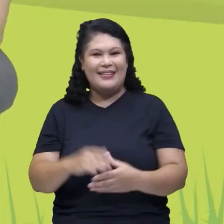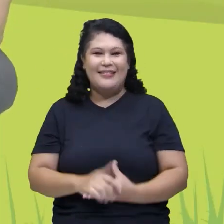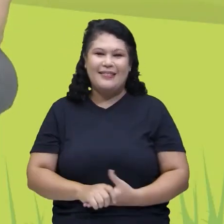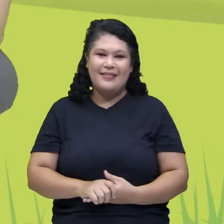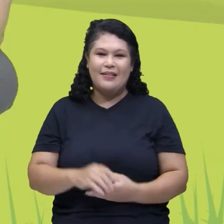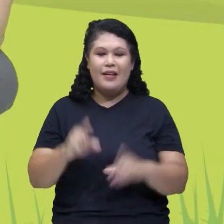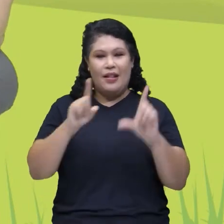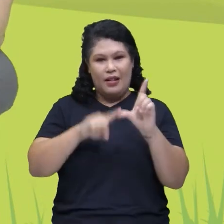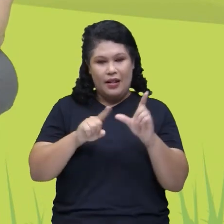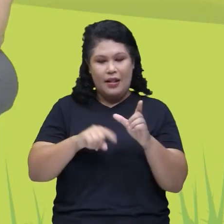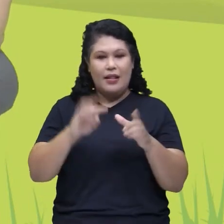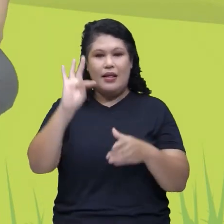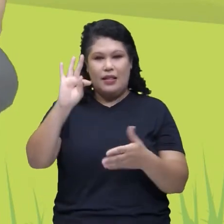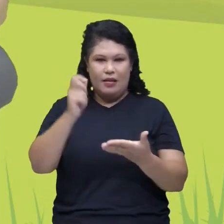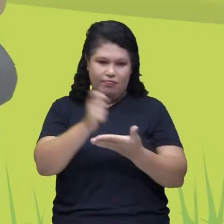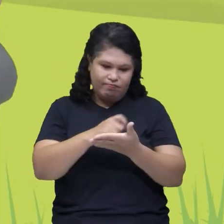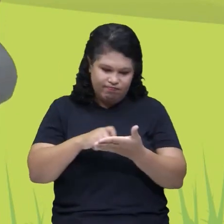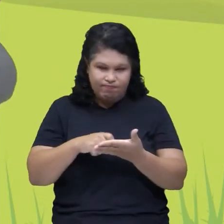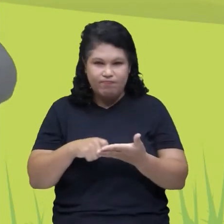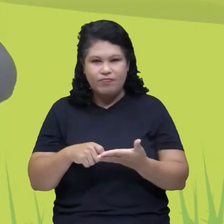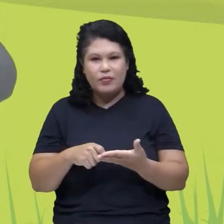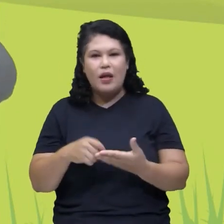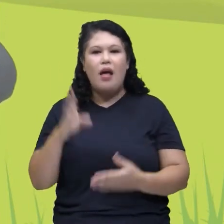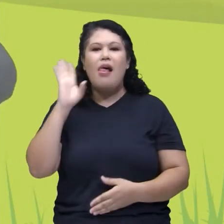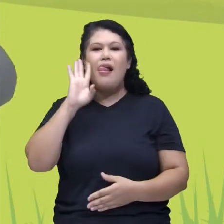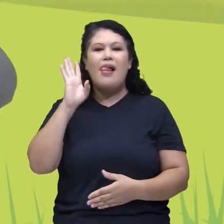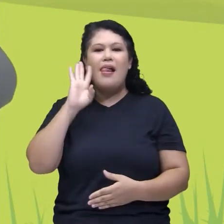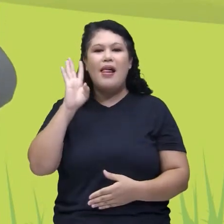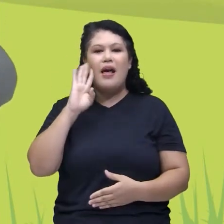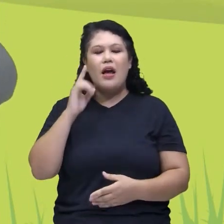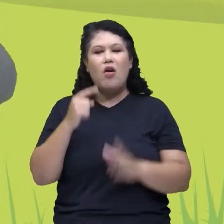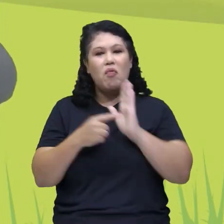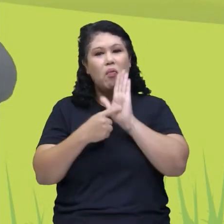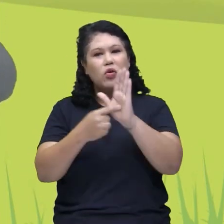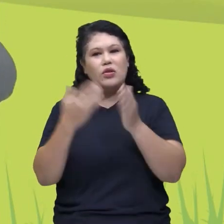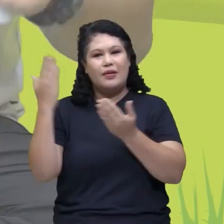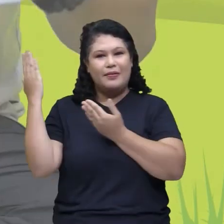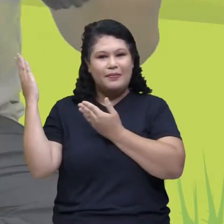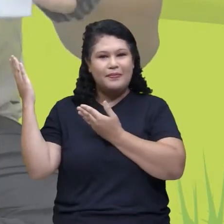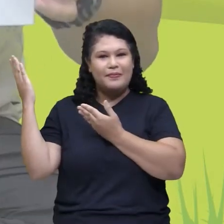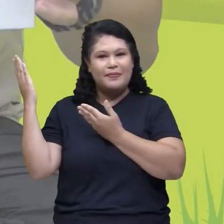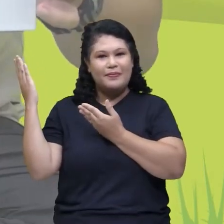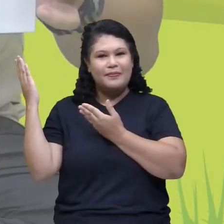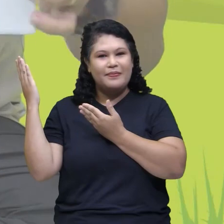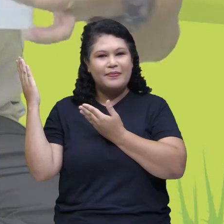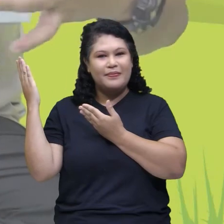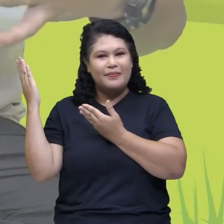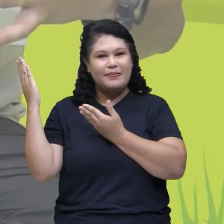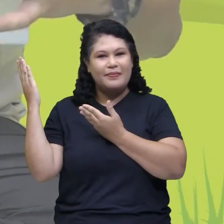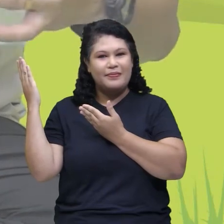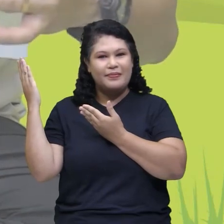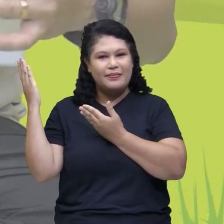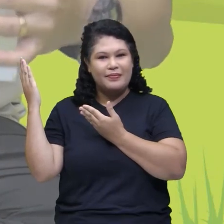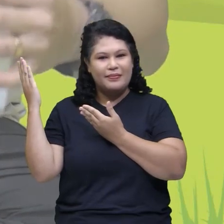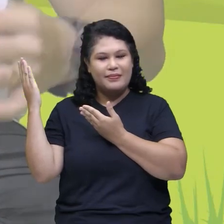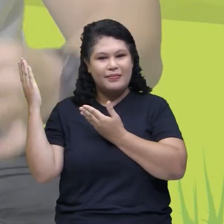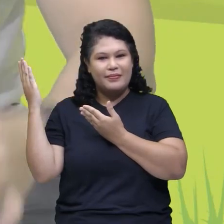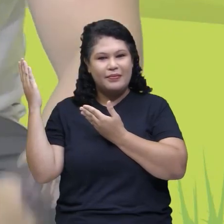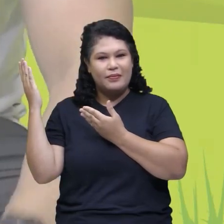Letra T. Poxa, que legal. Vou mostrar para vocês. Então, estação número 4, letra T.